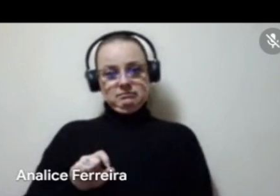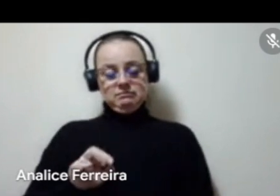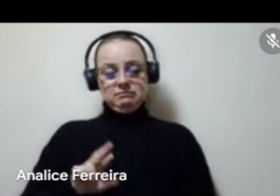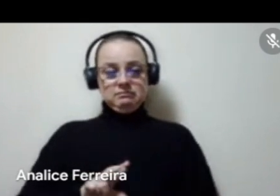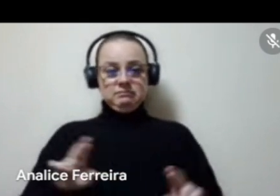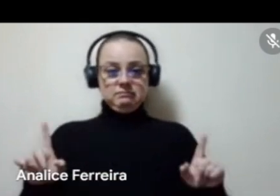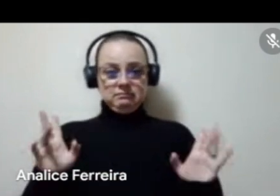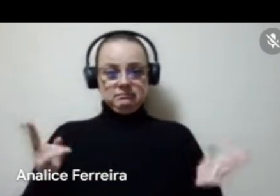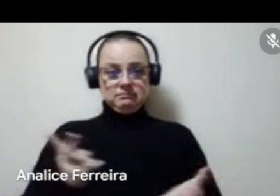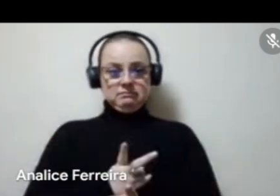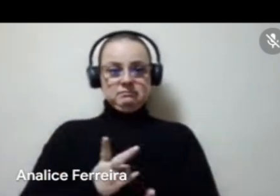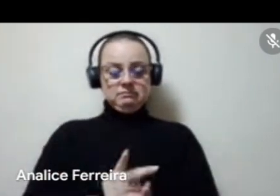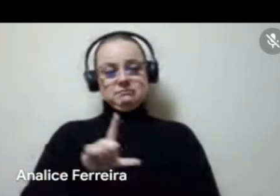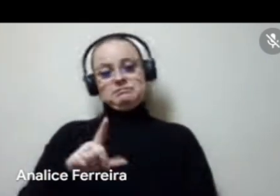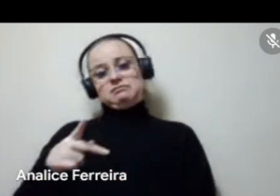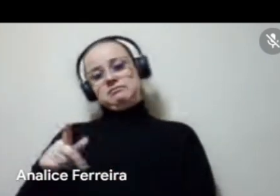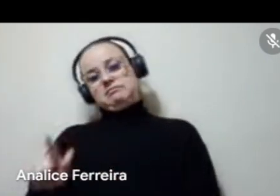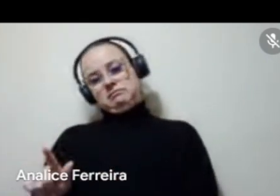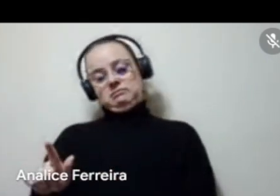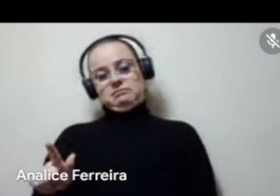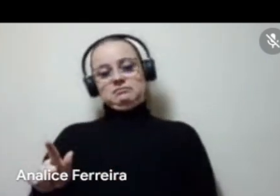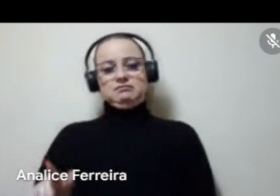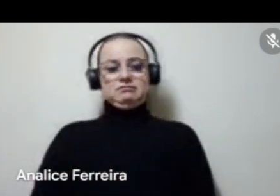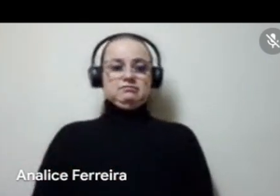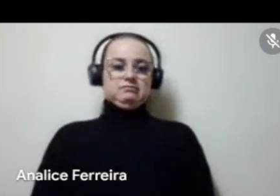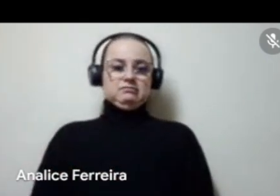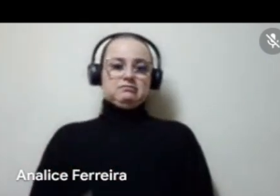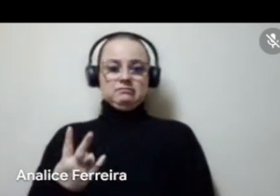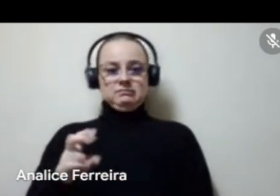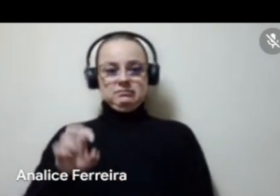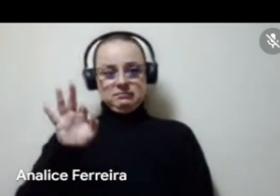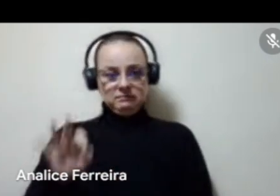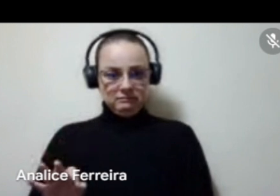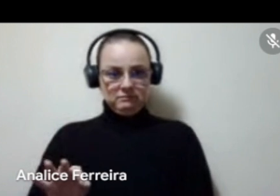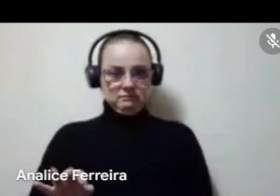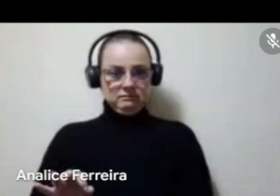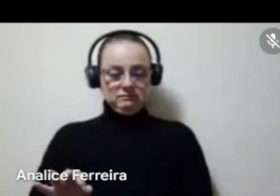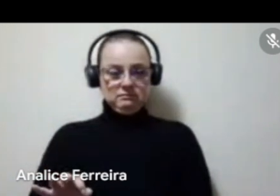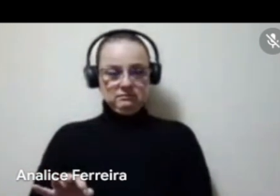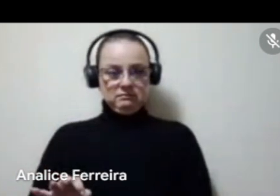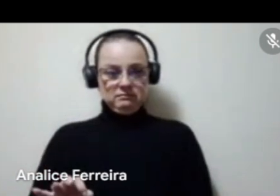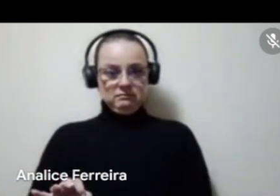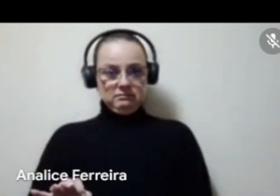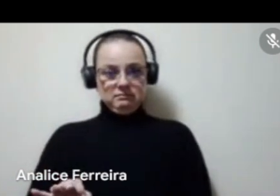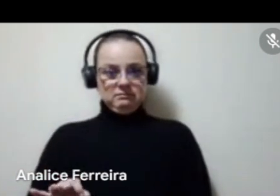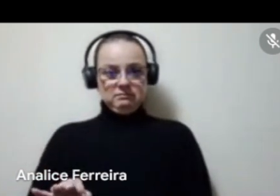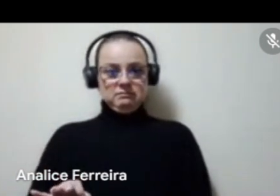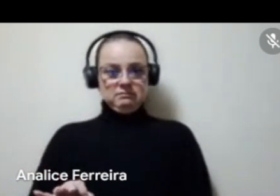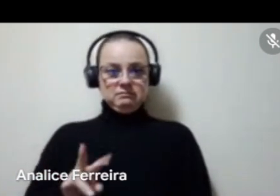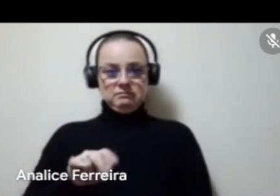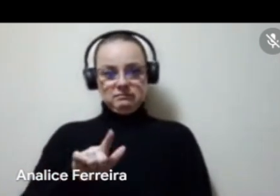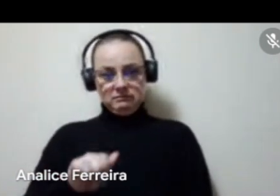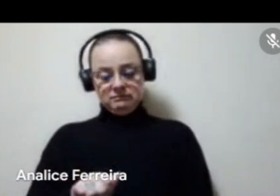que aconteceu na LPG, por exemplo, 25% das das vagas